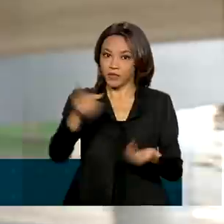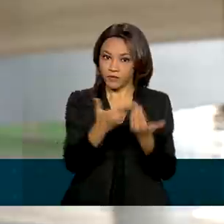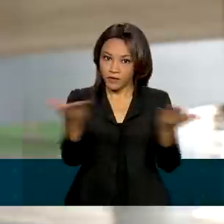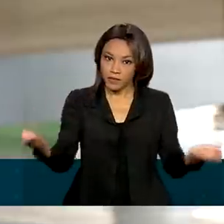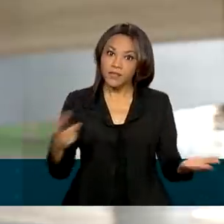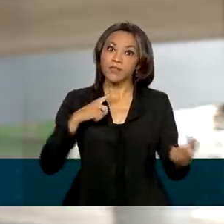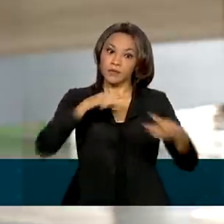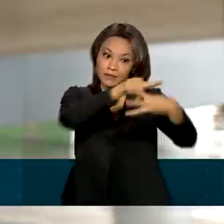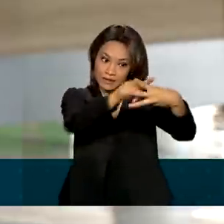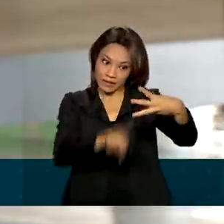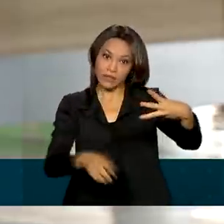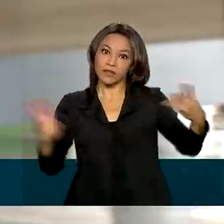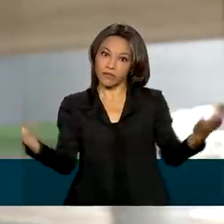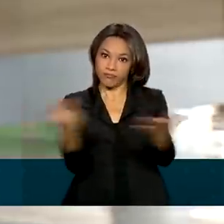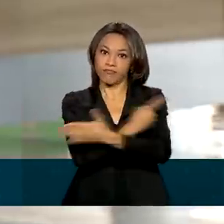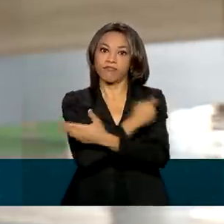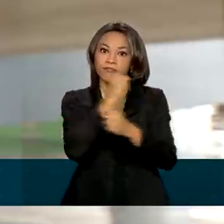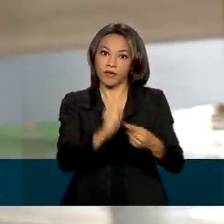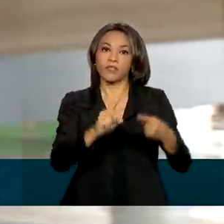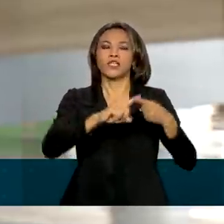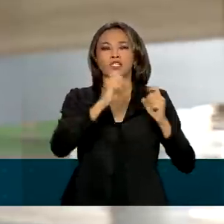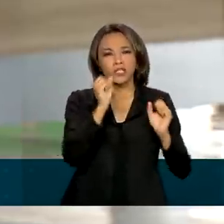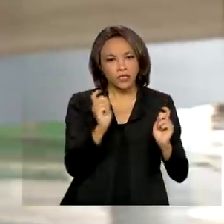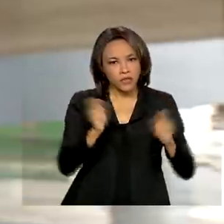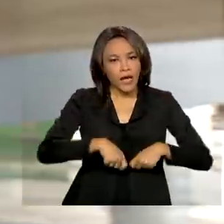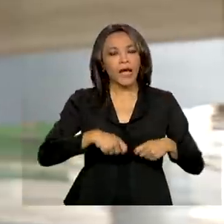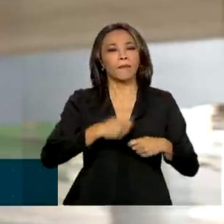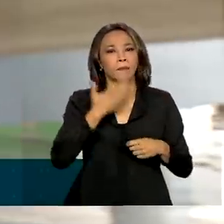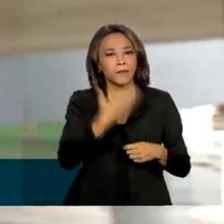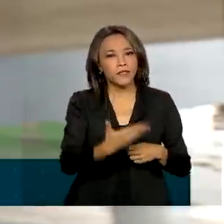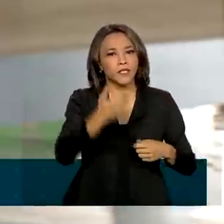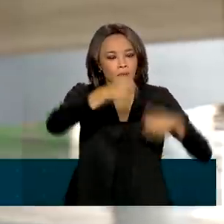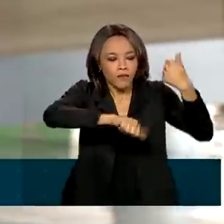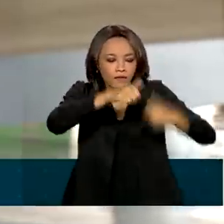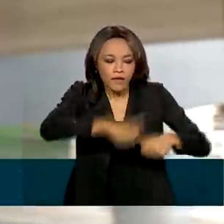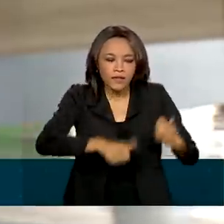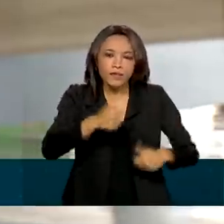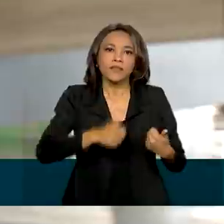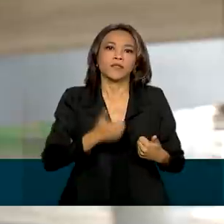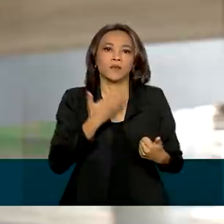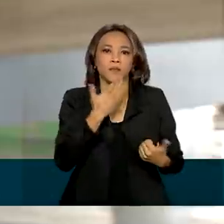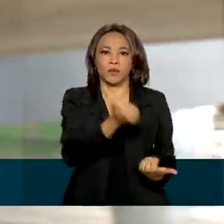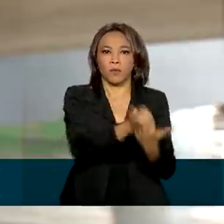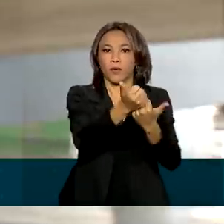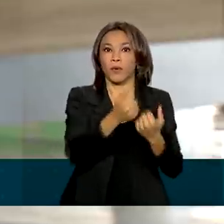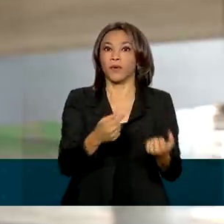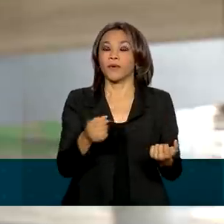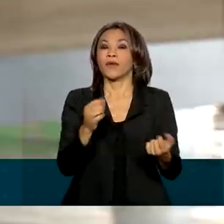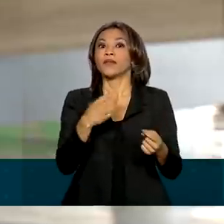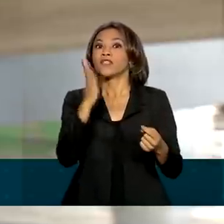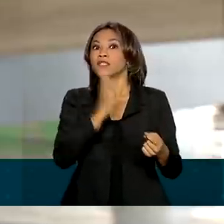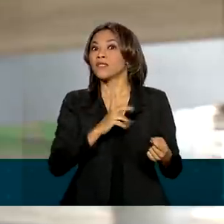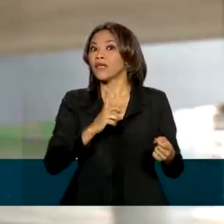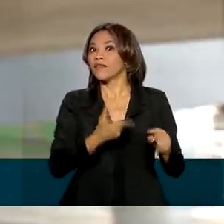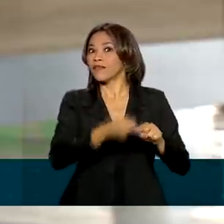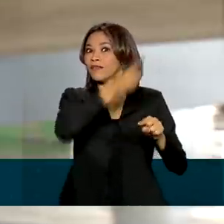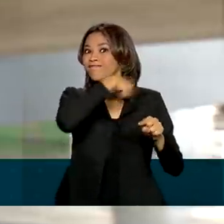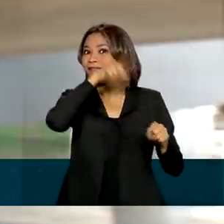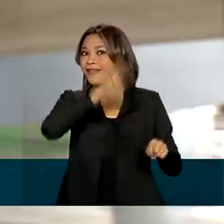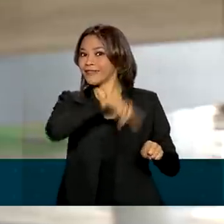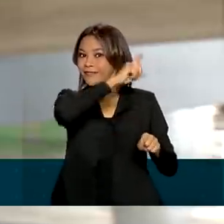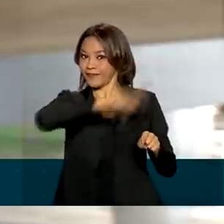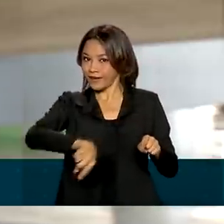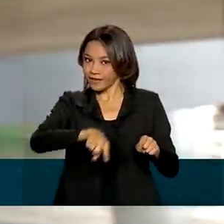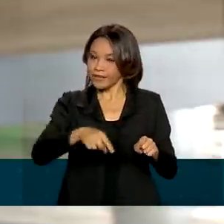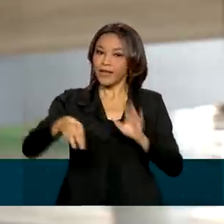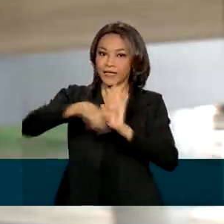São três as situações. Já pode pedir a revisão do pedido? Quem teve a extensão do auxílio emergencial cancelada? A